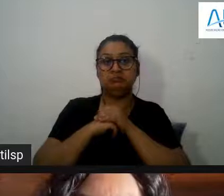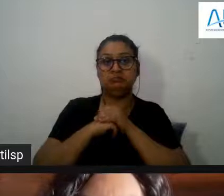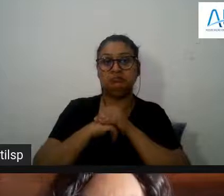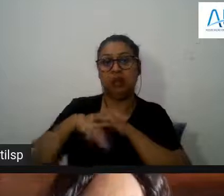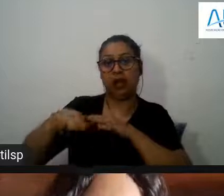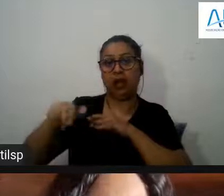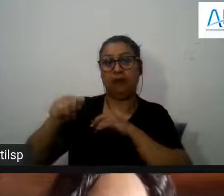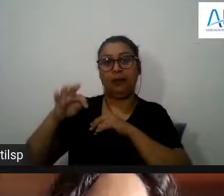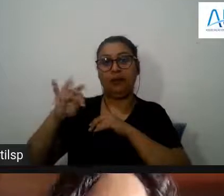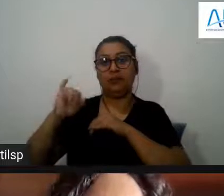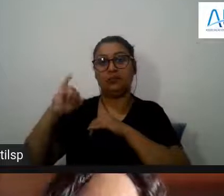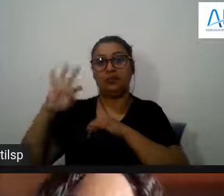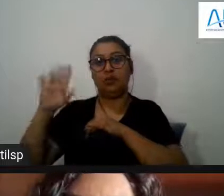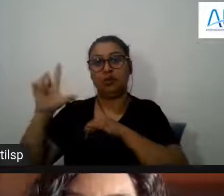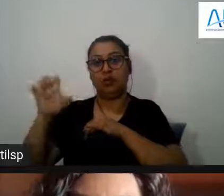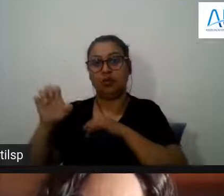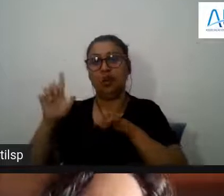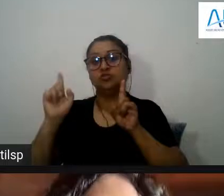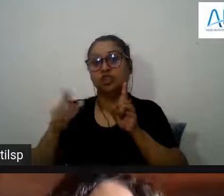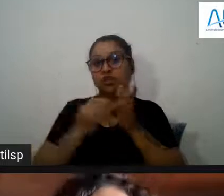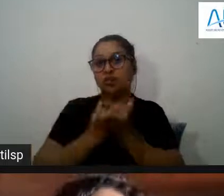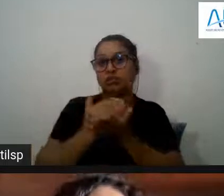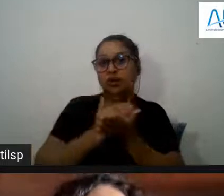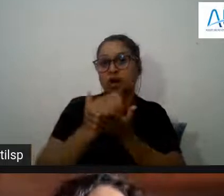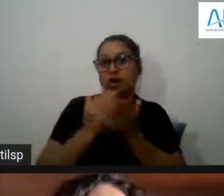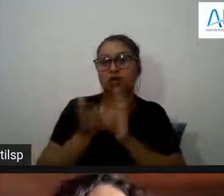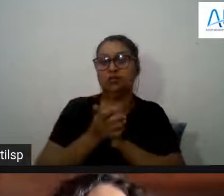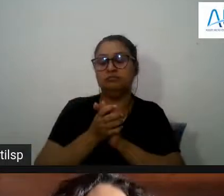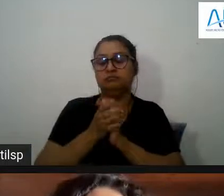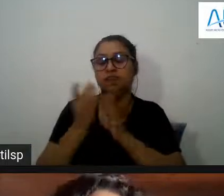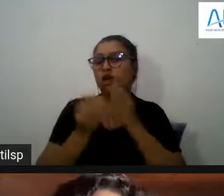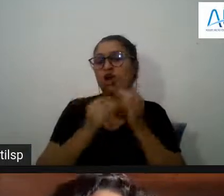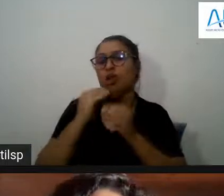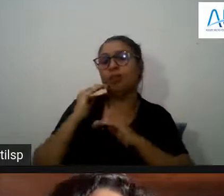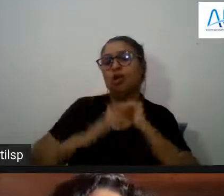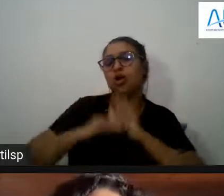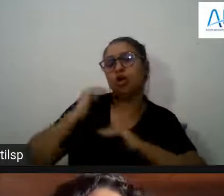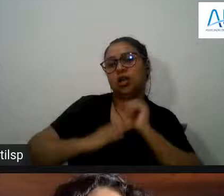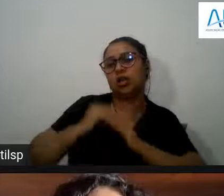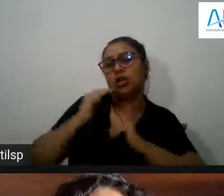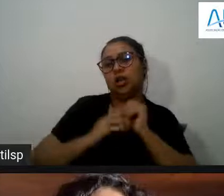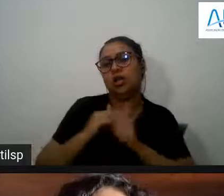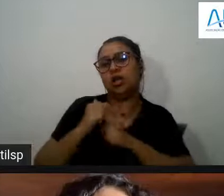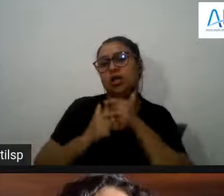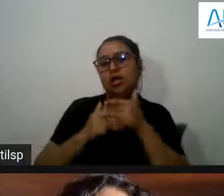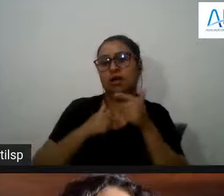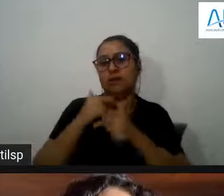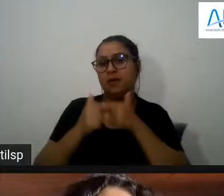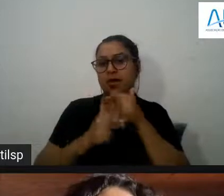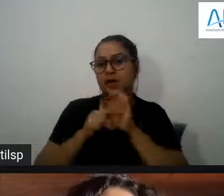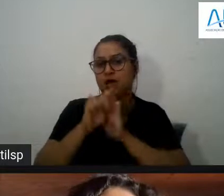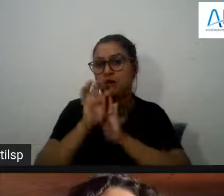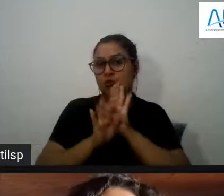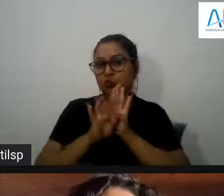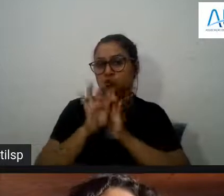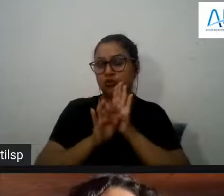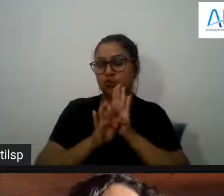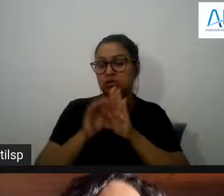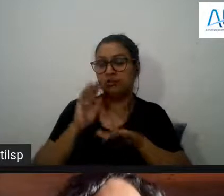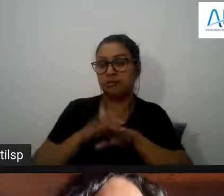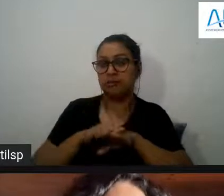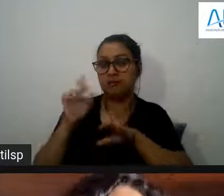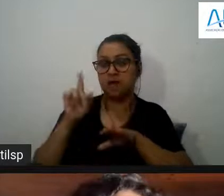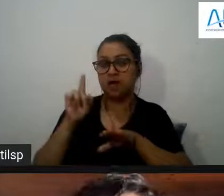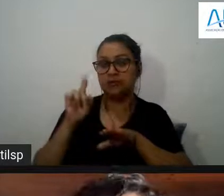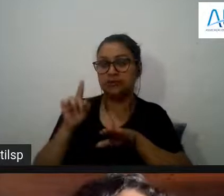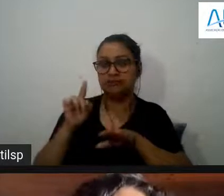deu algumas indicações de como trabalhar mas a minha questão agora vai assim como trabalhar com os textos em que é mais difícil identificar a